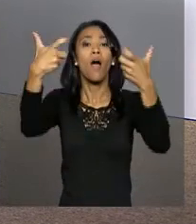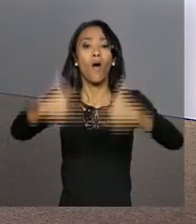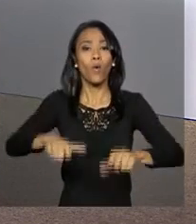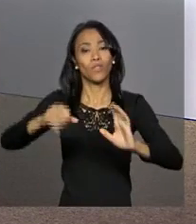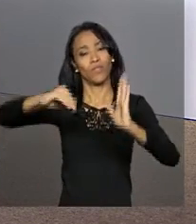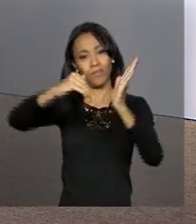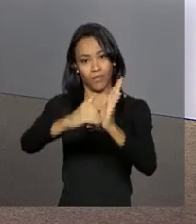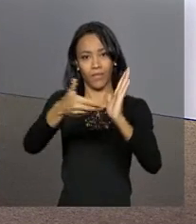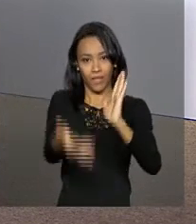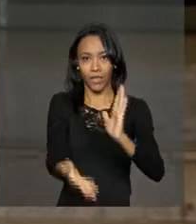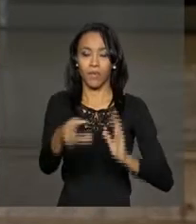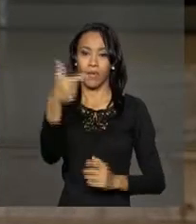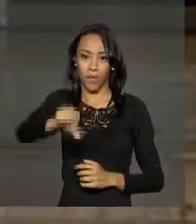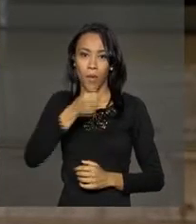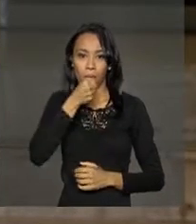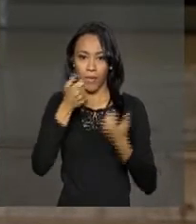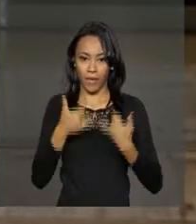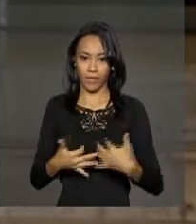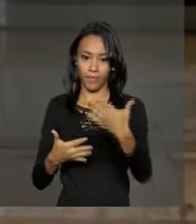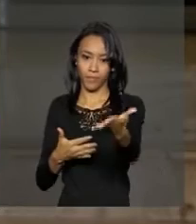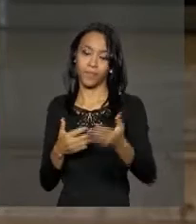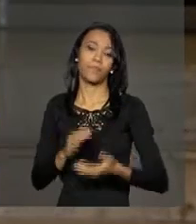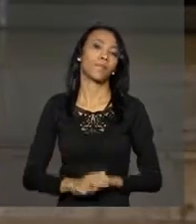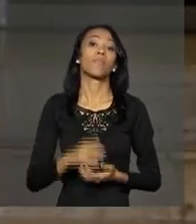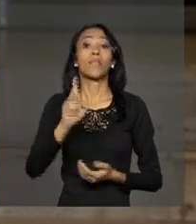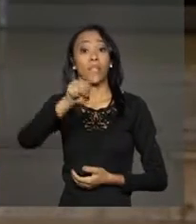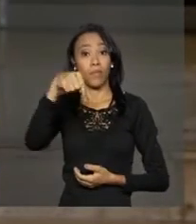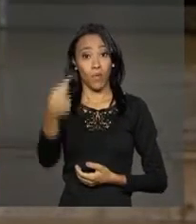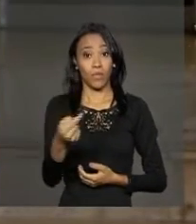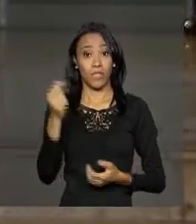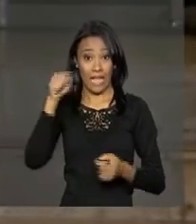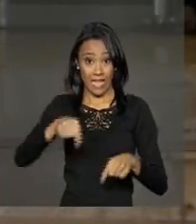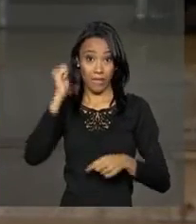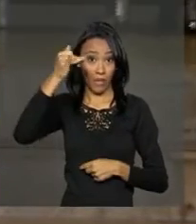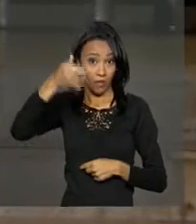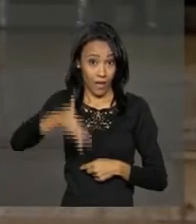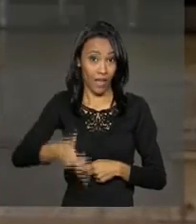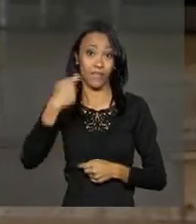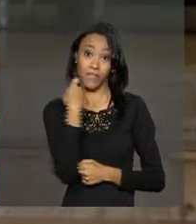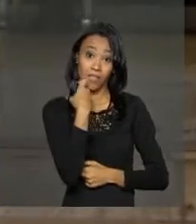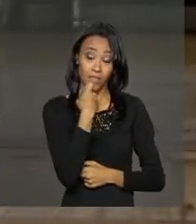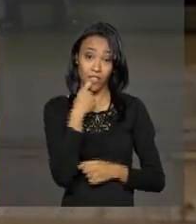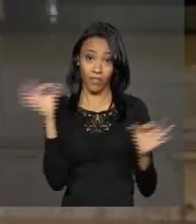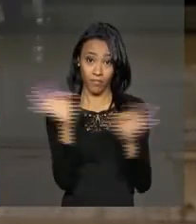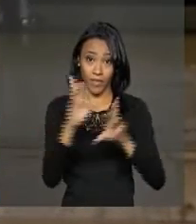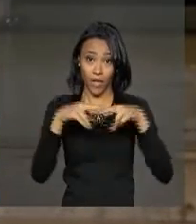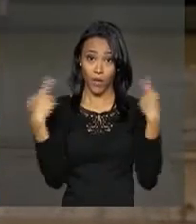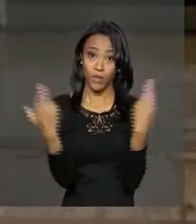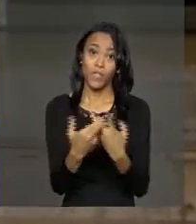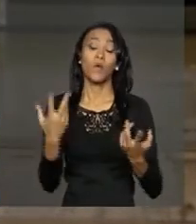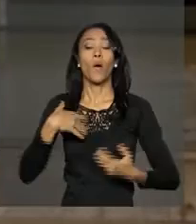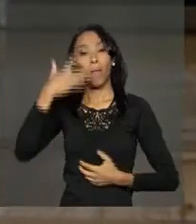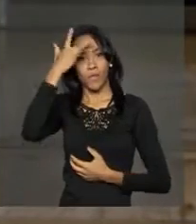Dias tem os detalhes. Em audiência extraordinária que terminou na madrugada desta sexta-feira, o ministro relator do